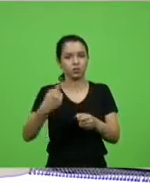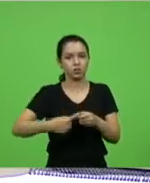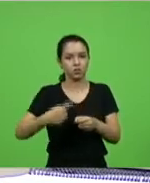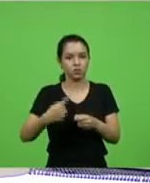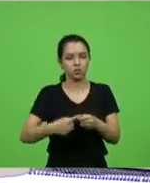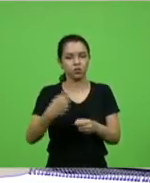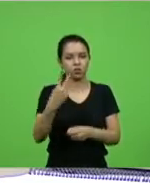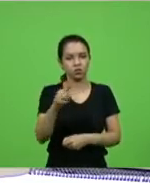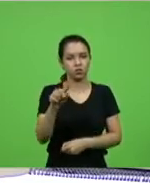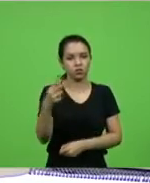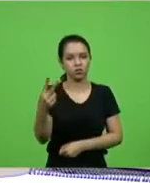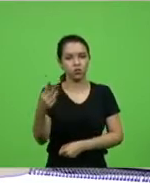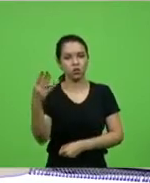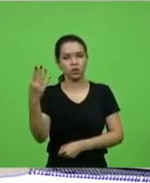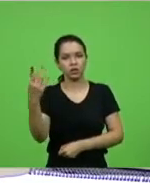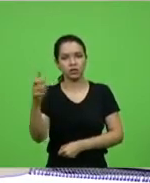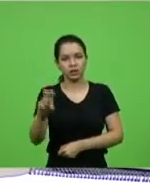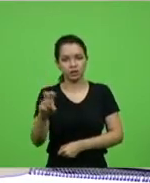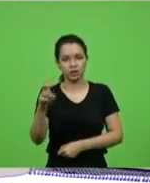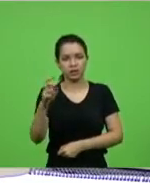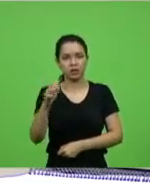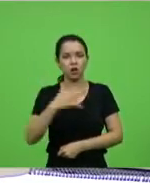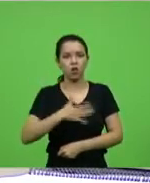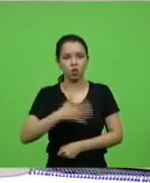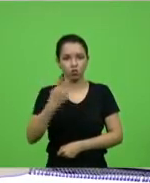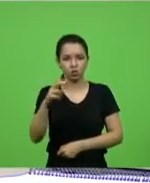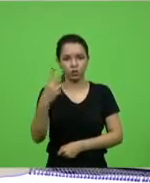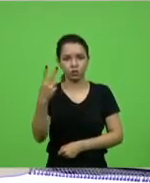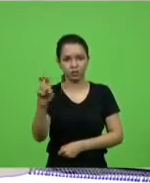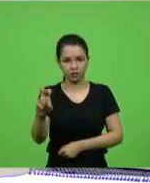de 2005. Em discussão,